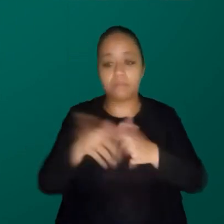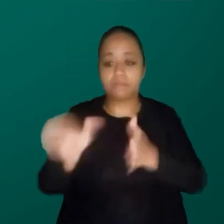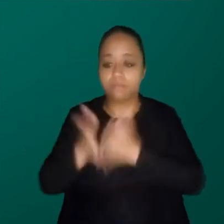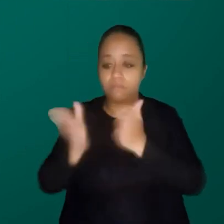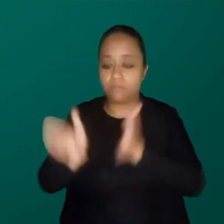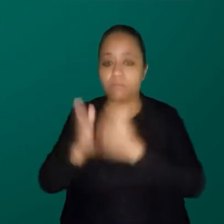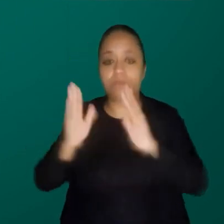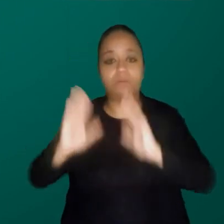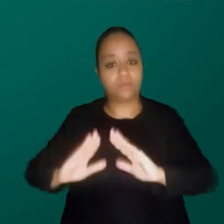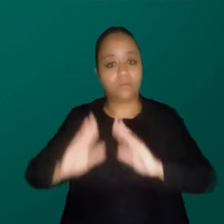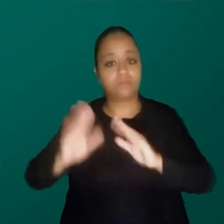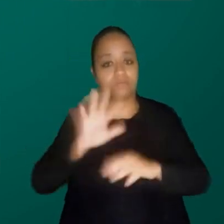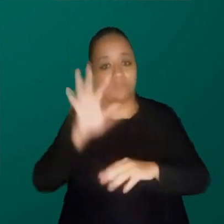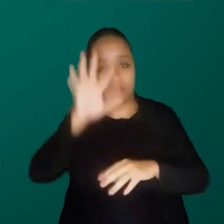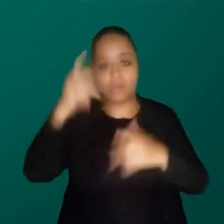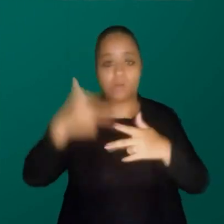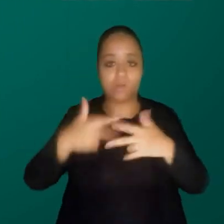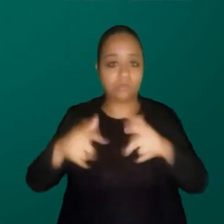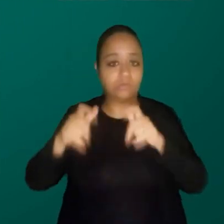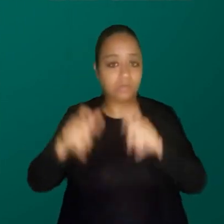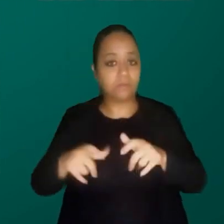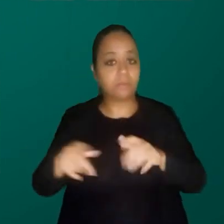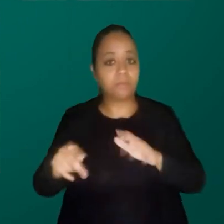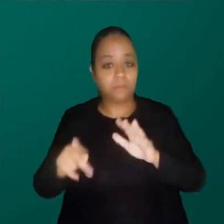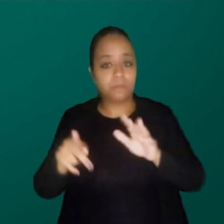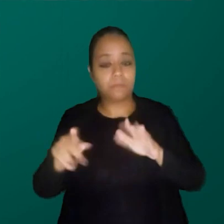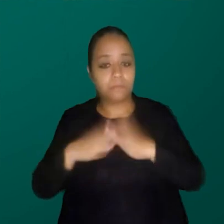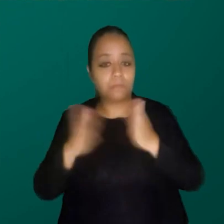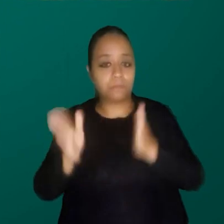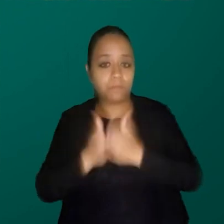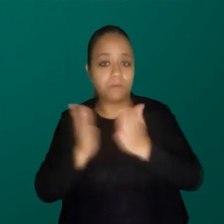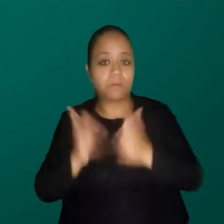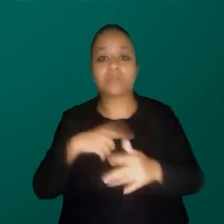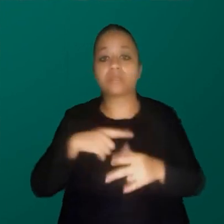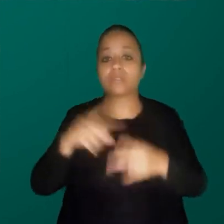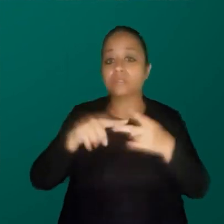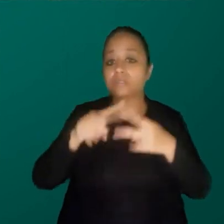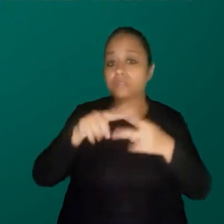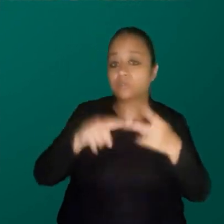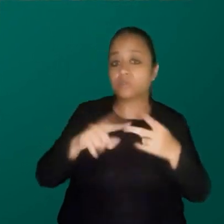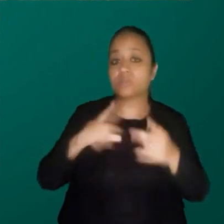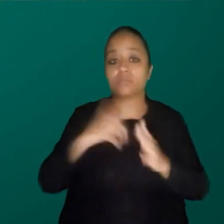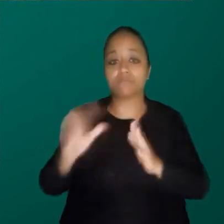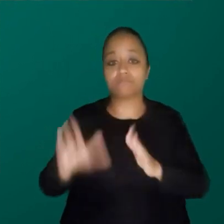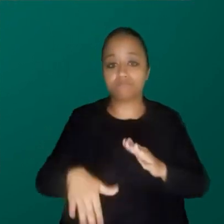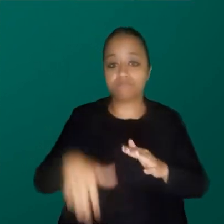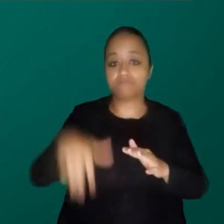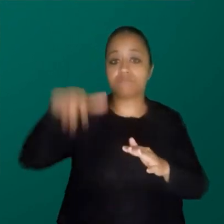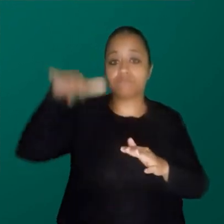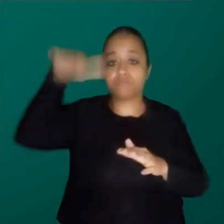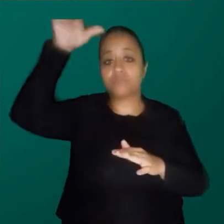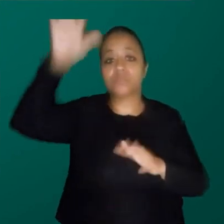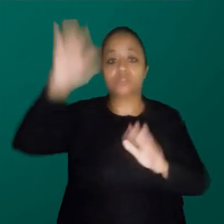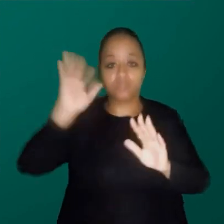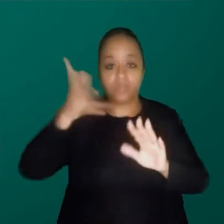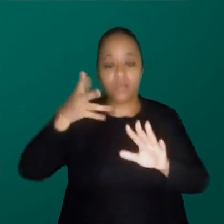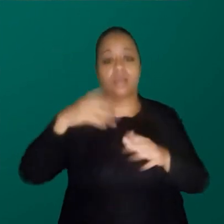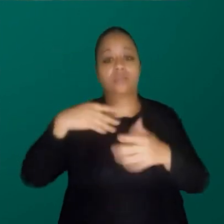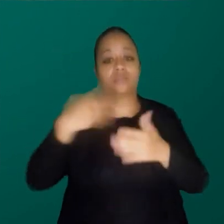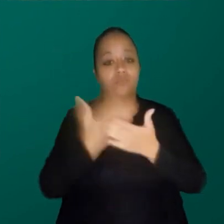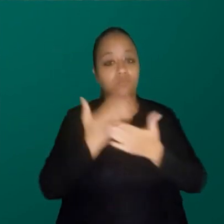geração que eu acompanhei, que na realidade era a segunda, a gente já tem algumas delas que estão na universidade,